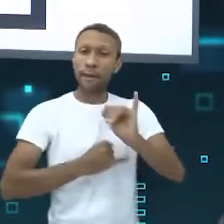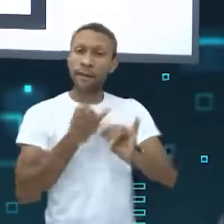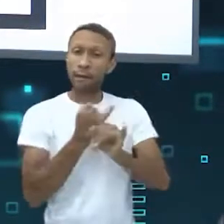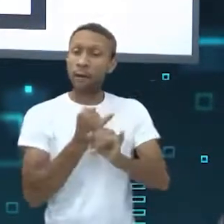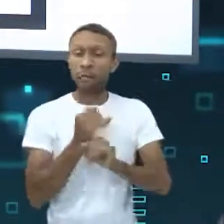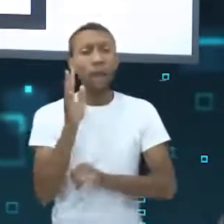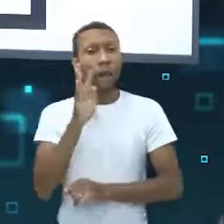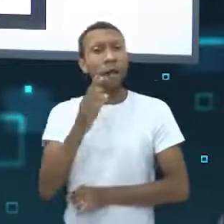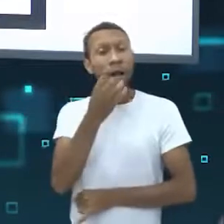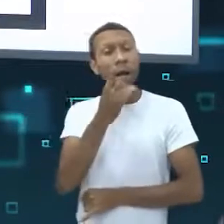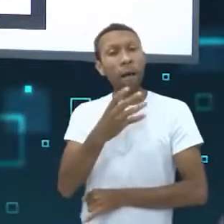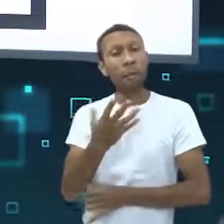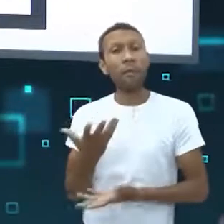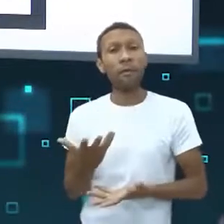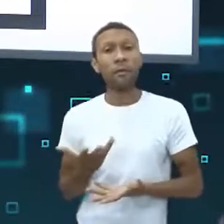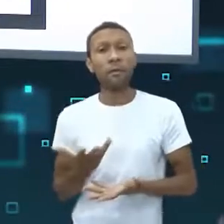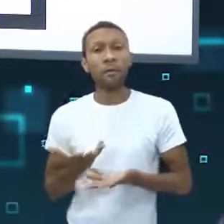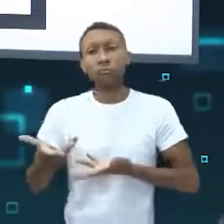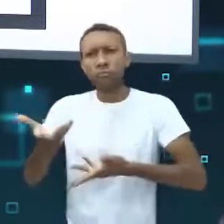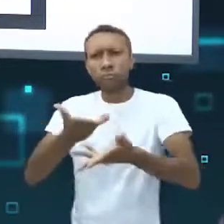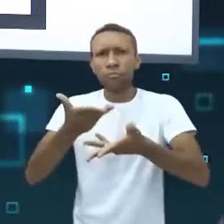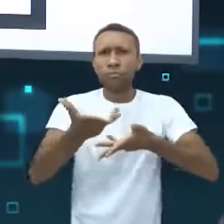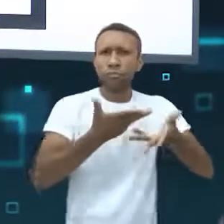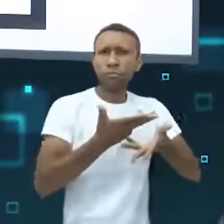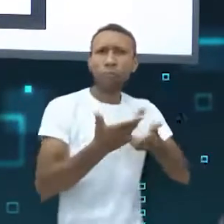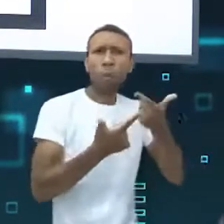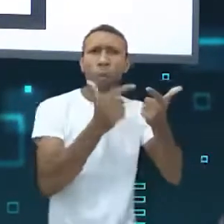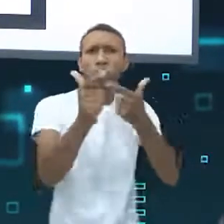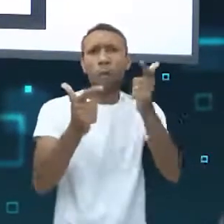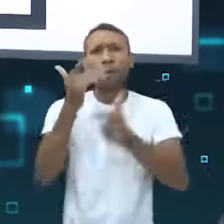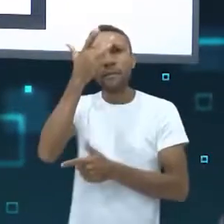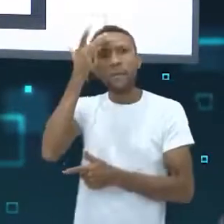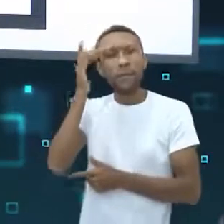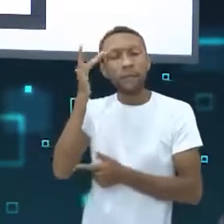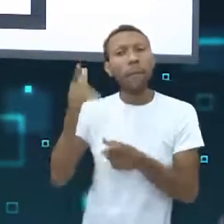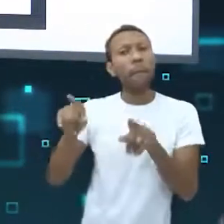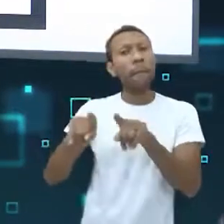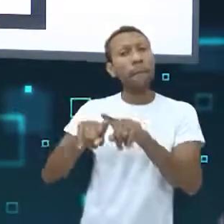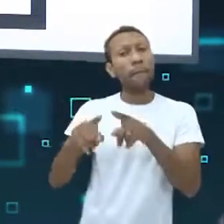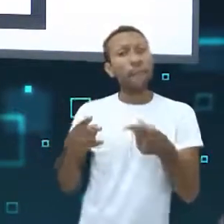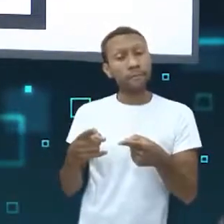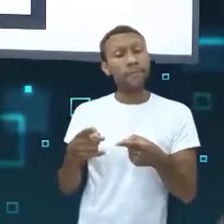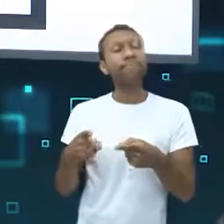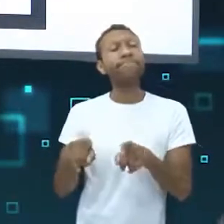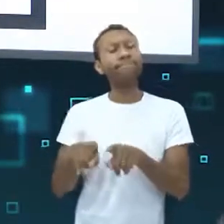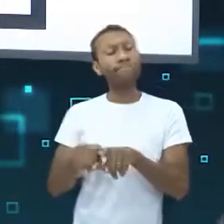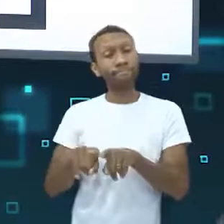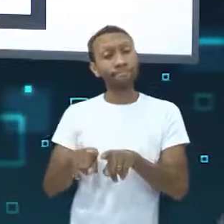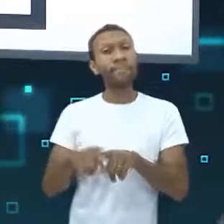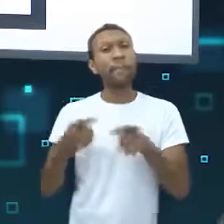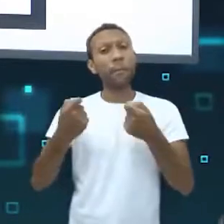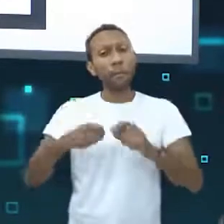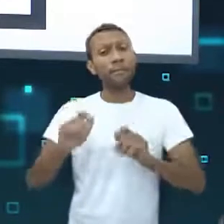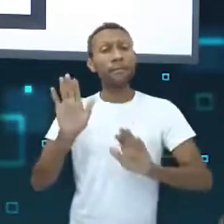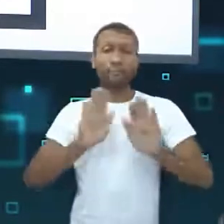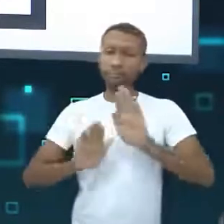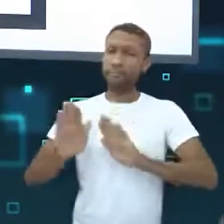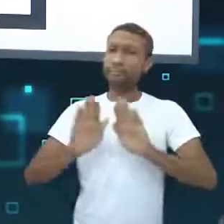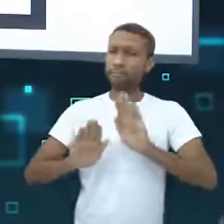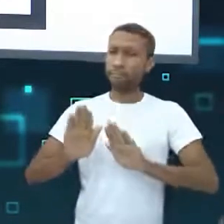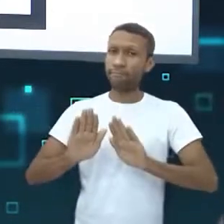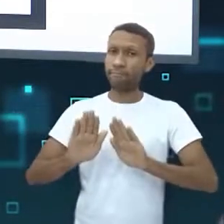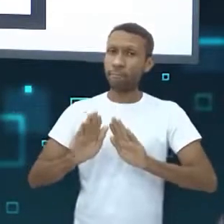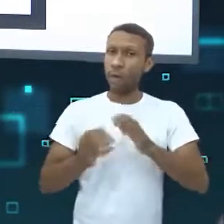forma de se divertir na internet e interagir com outras pessoas. Mas também, com eles, é preciso ter